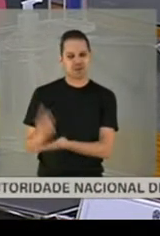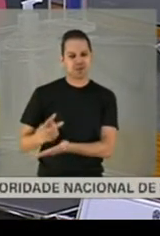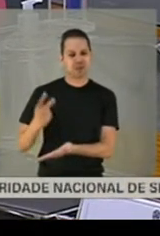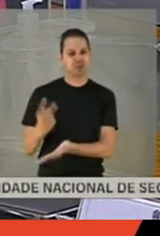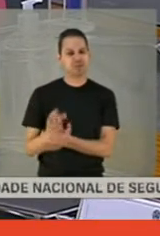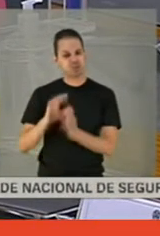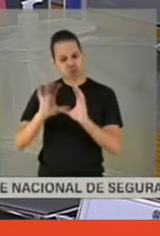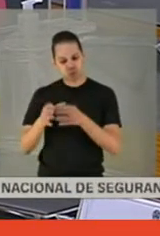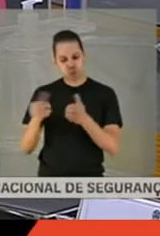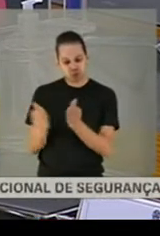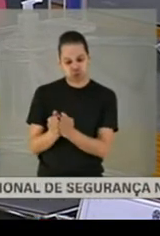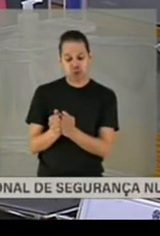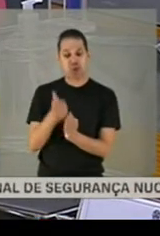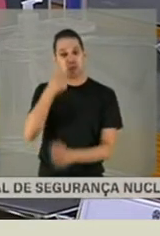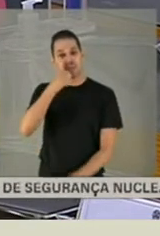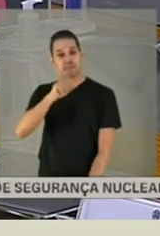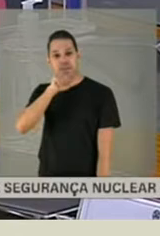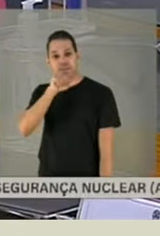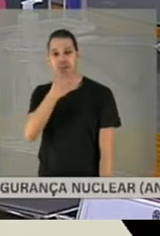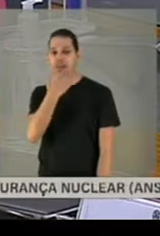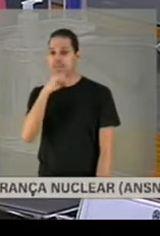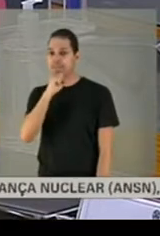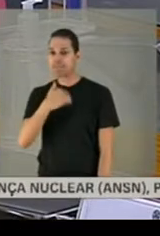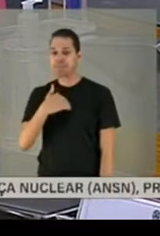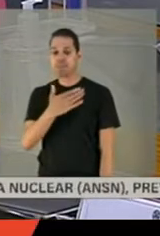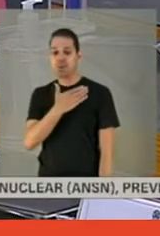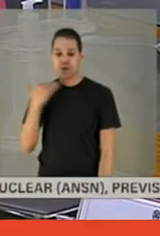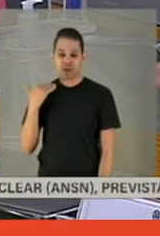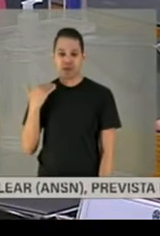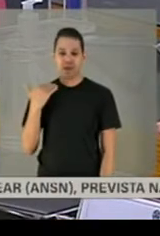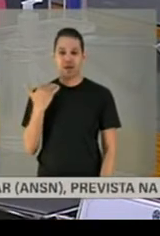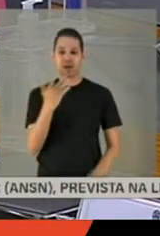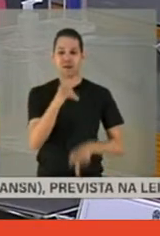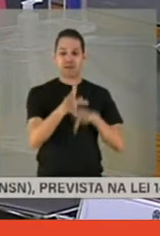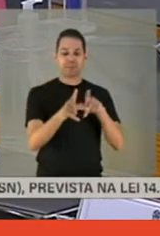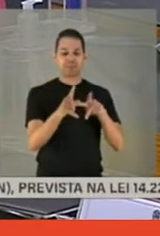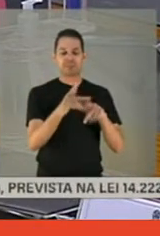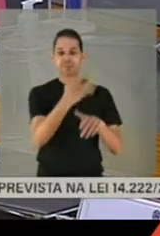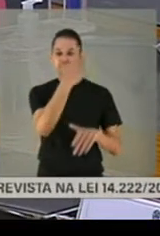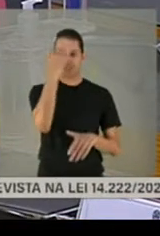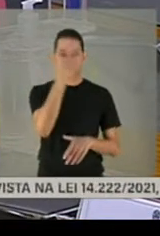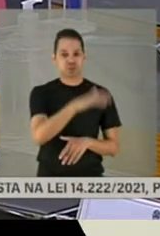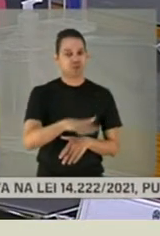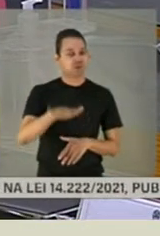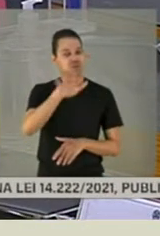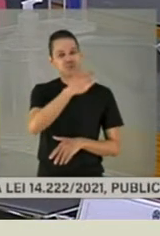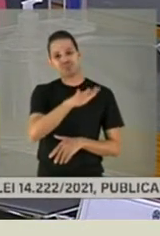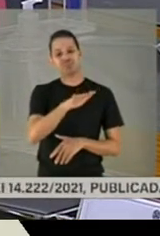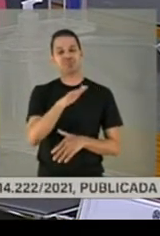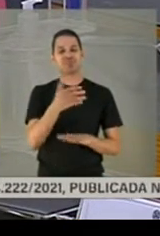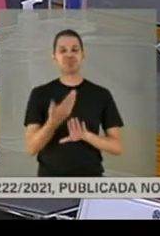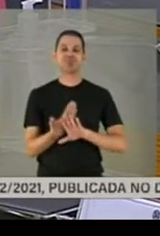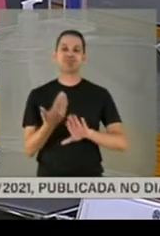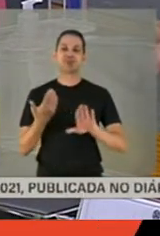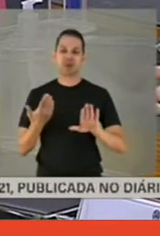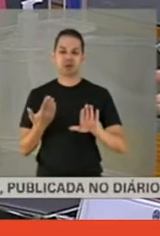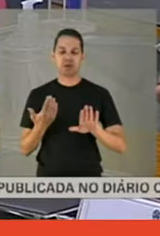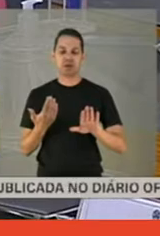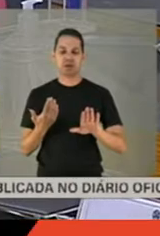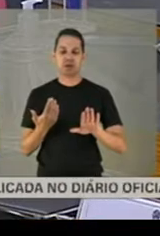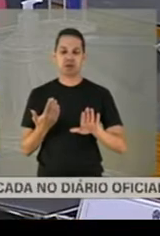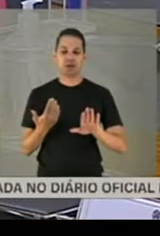Então, quando meus pais faleceram, a gente perdeu as pessoas que a gente mais amava. E eu, tipo, vi que